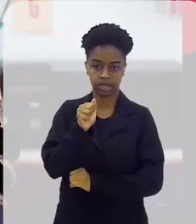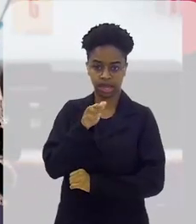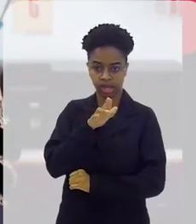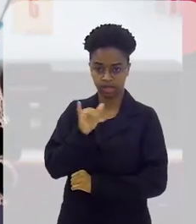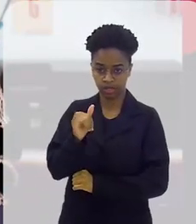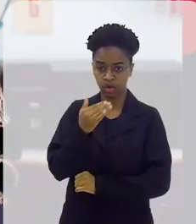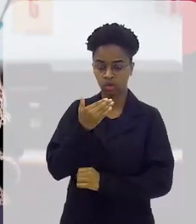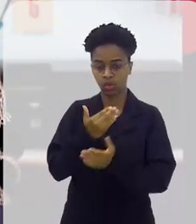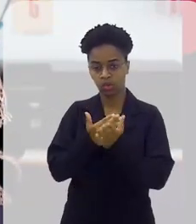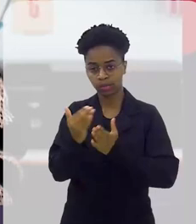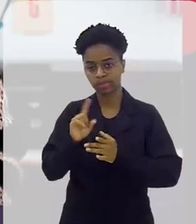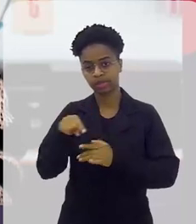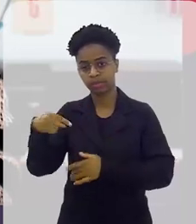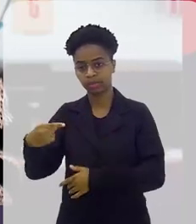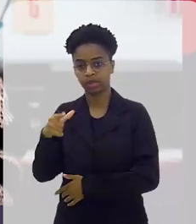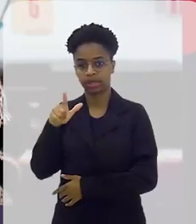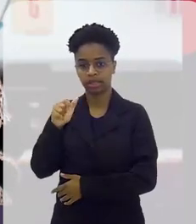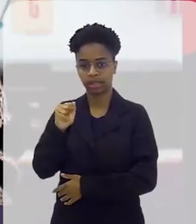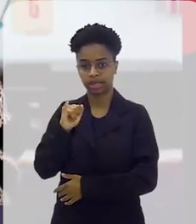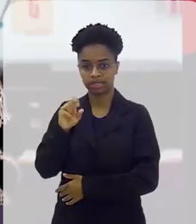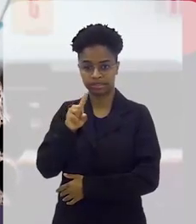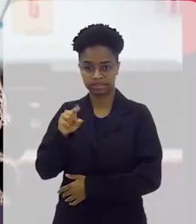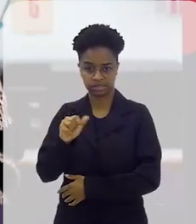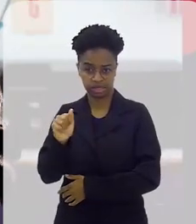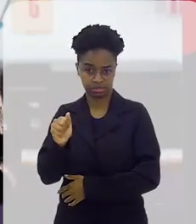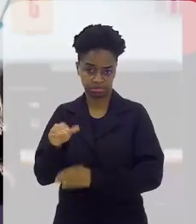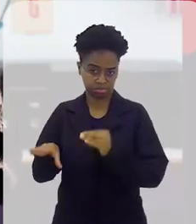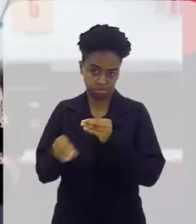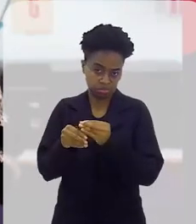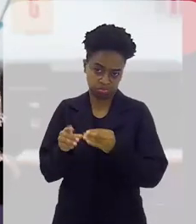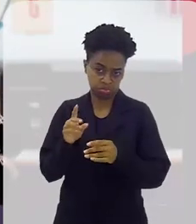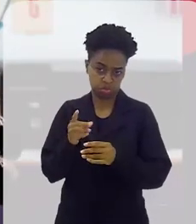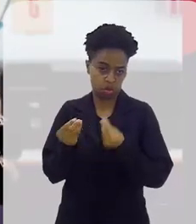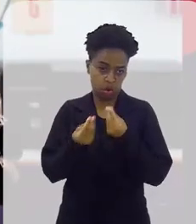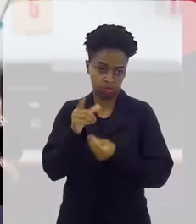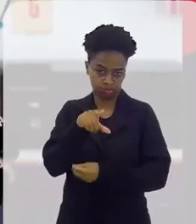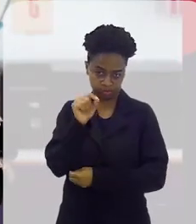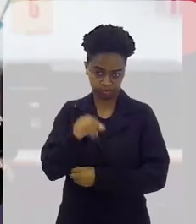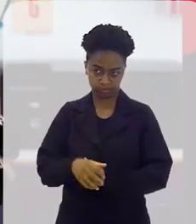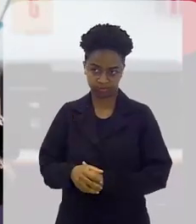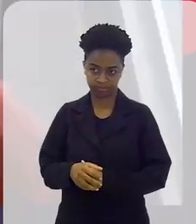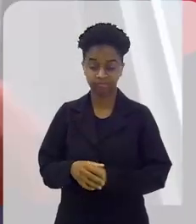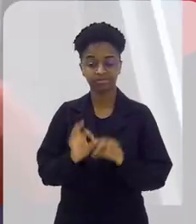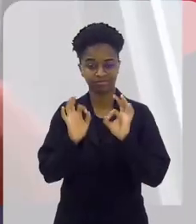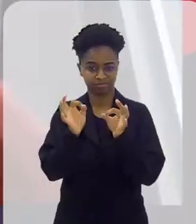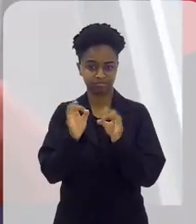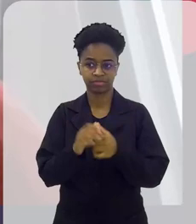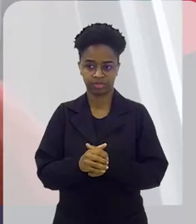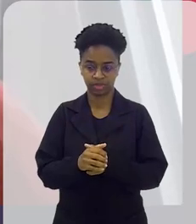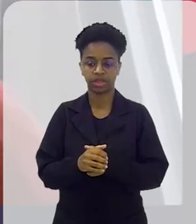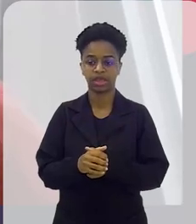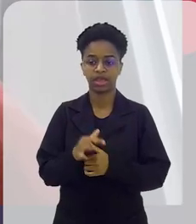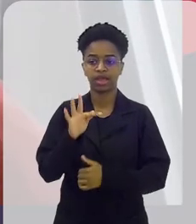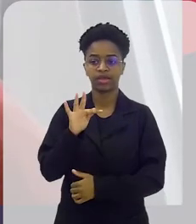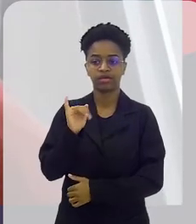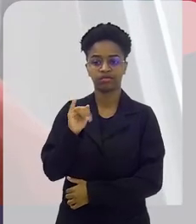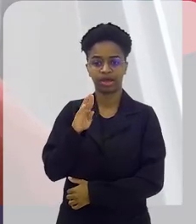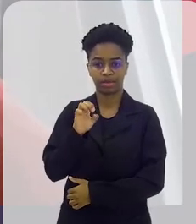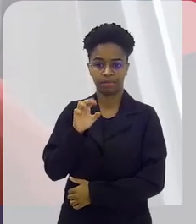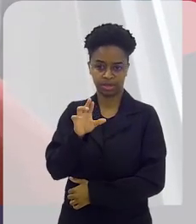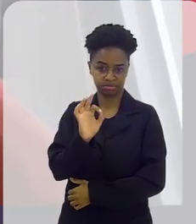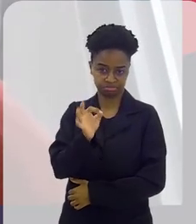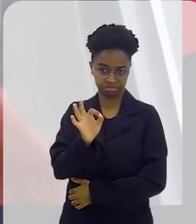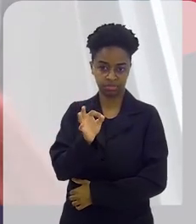a Laysa completa ou ao contrário, como vocês preferem? Está certinho a pronúncia, a Musa Fiber,